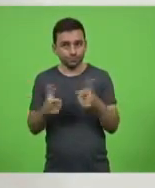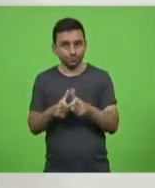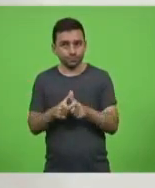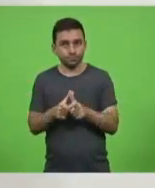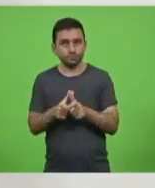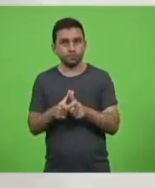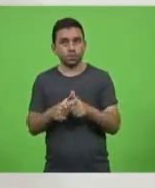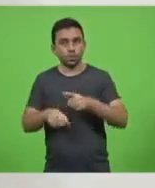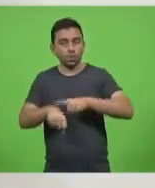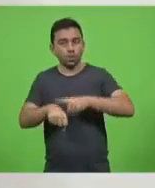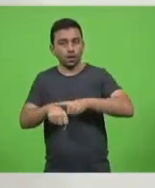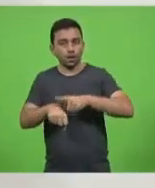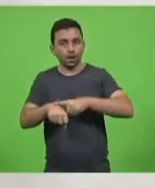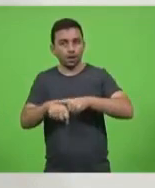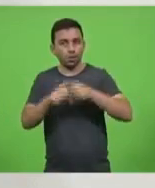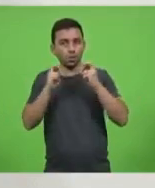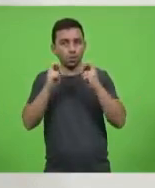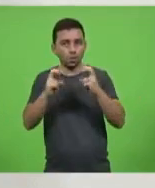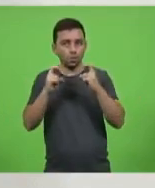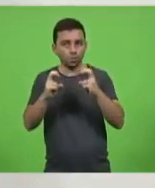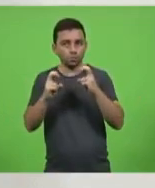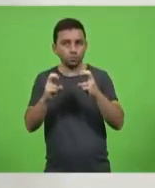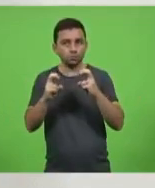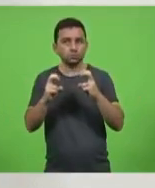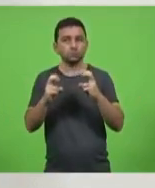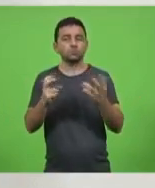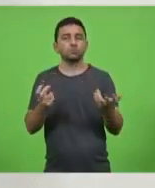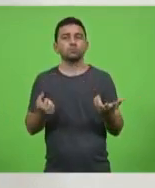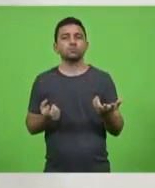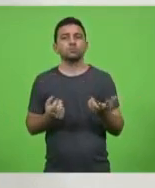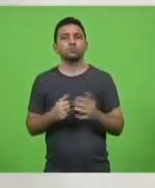horário de ônibus, transporte coletivo, vamos falar,